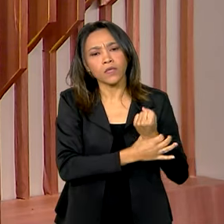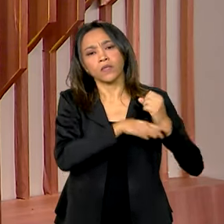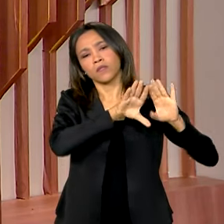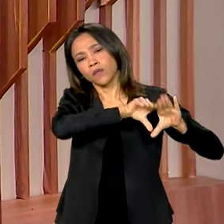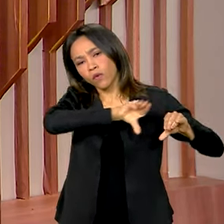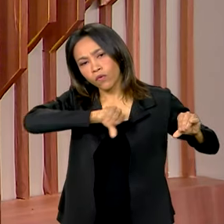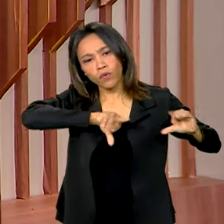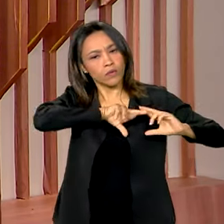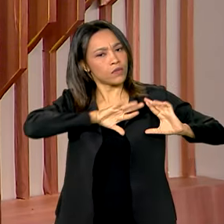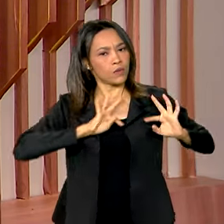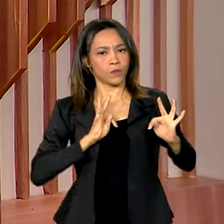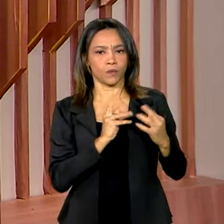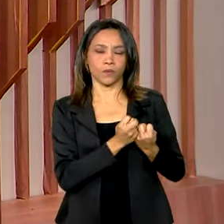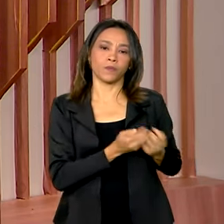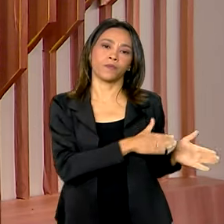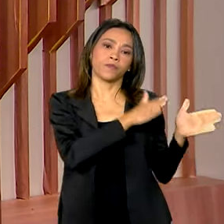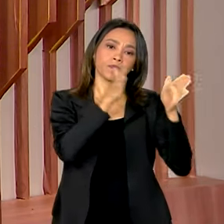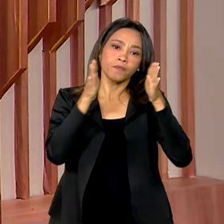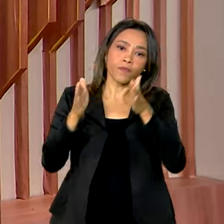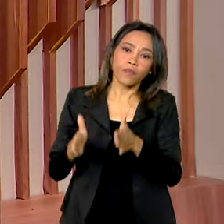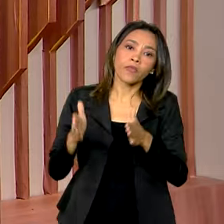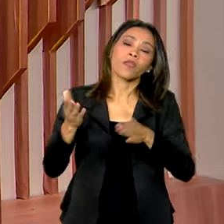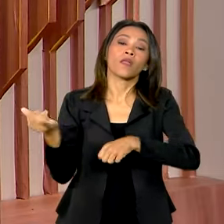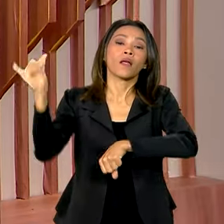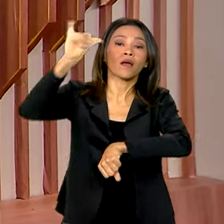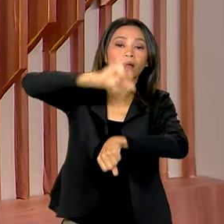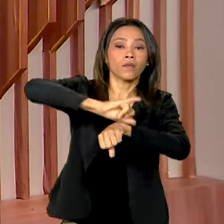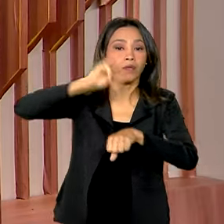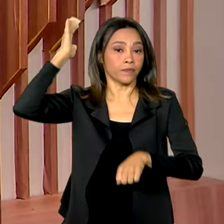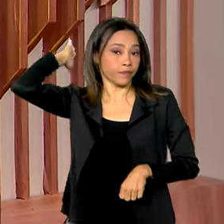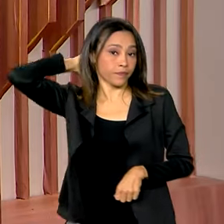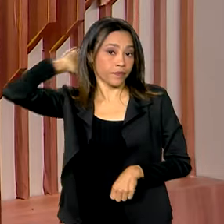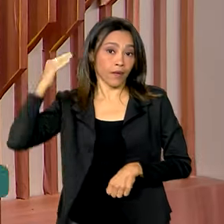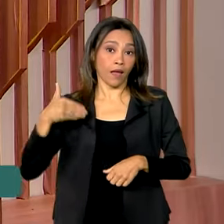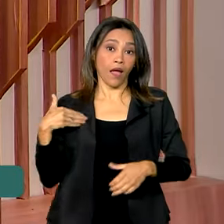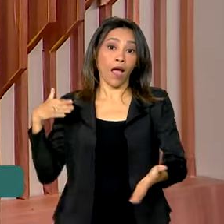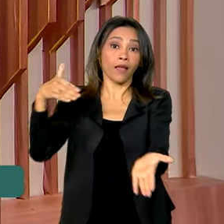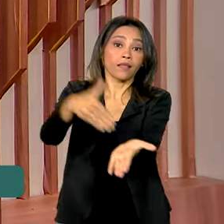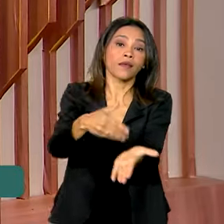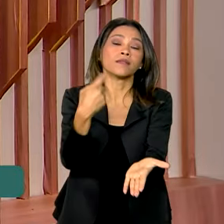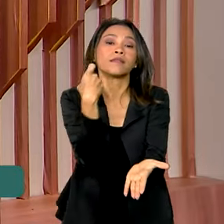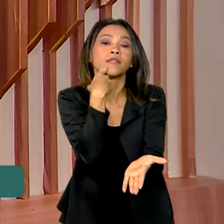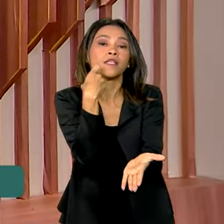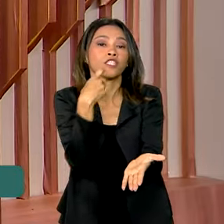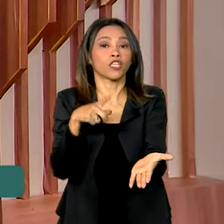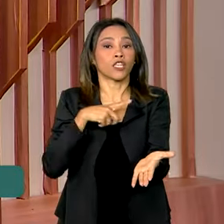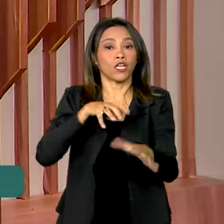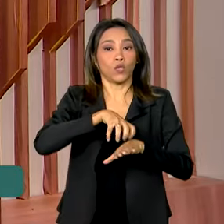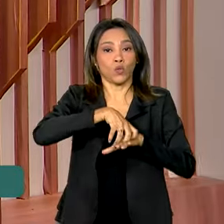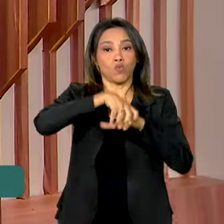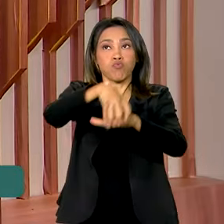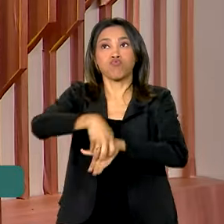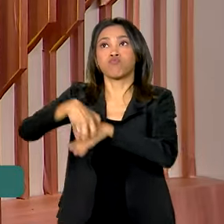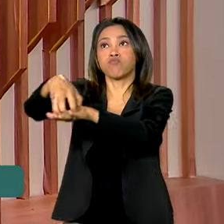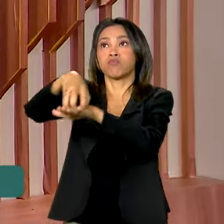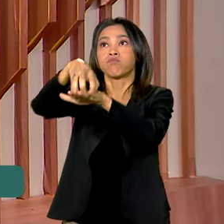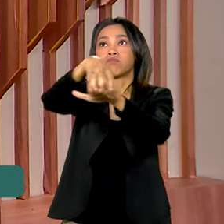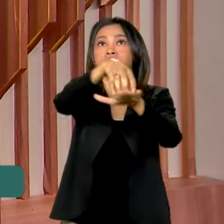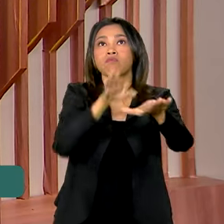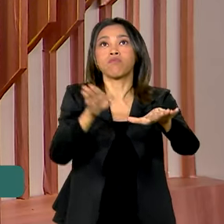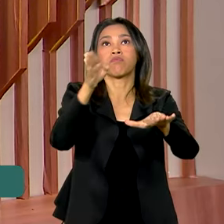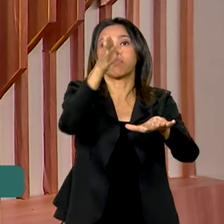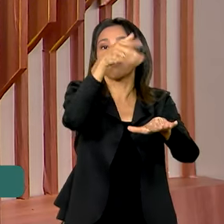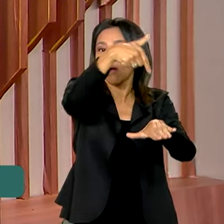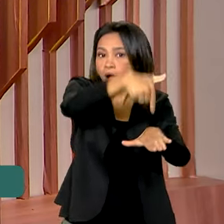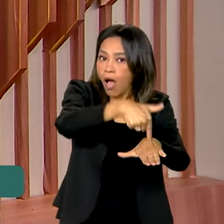Belém, no Pará, recebe até esta sexta-feira a caravana federativa. Essa é a 11ª